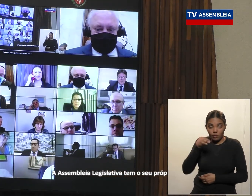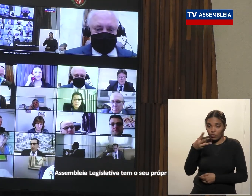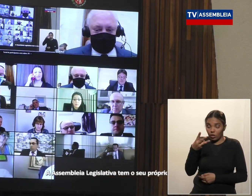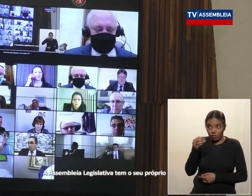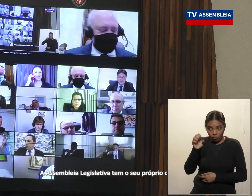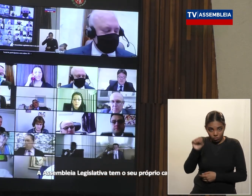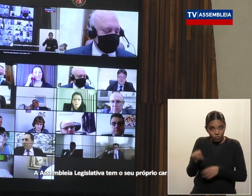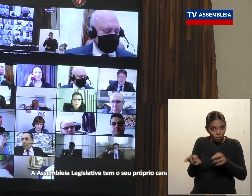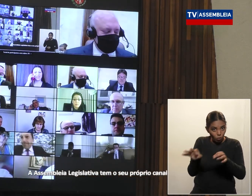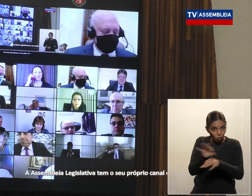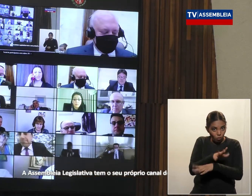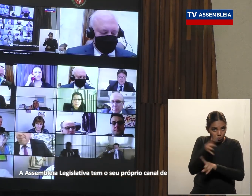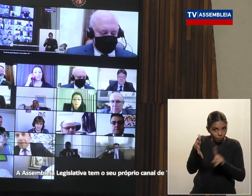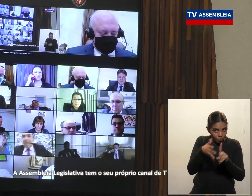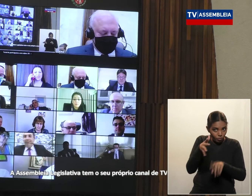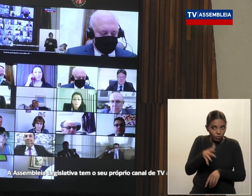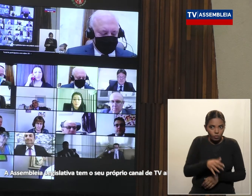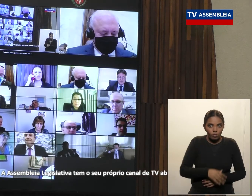para concluir.